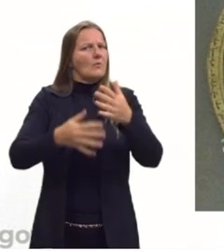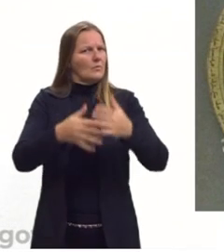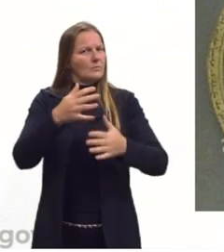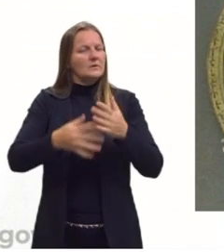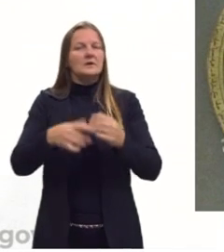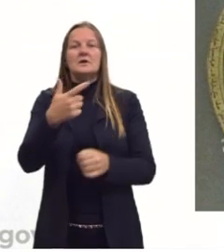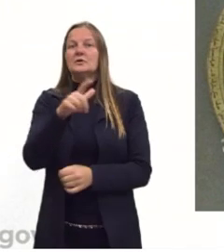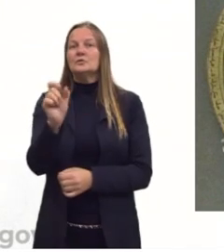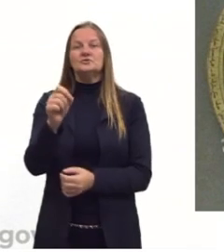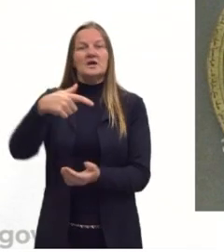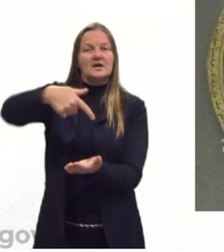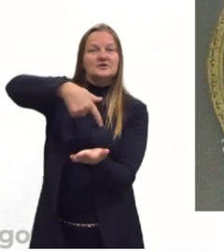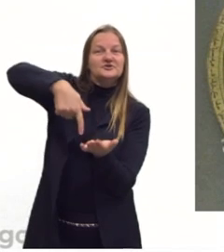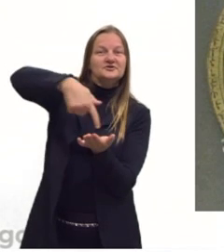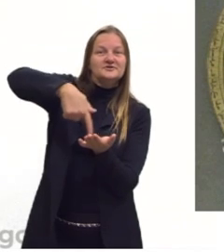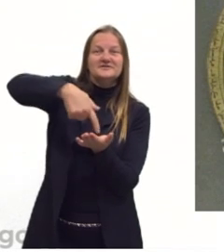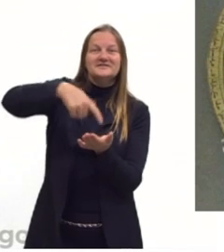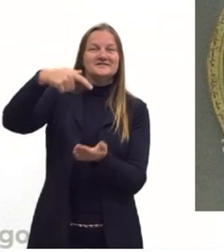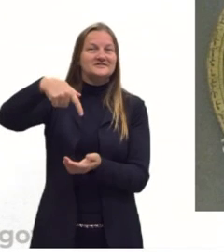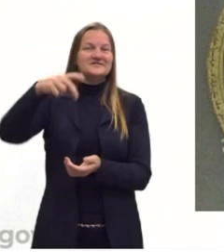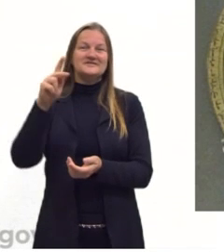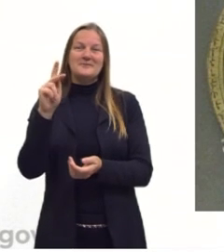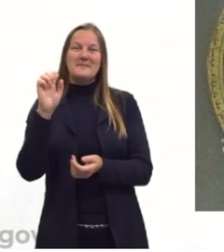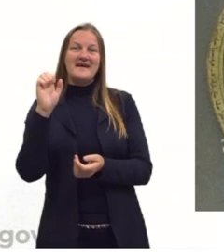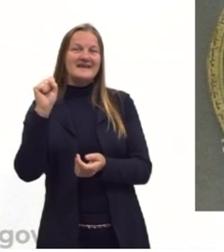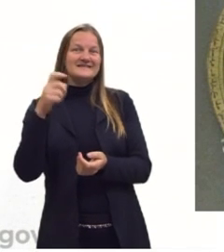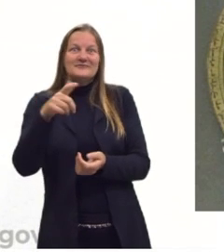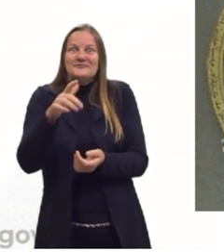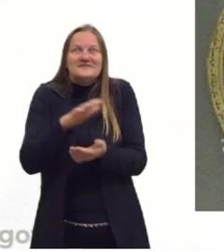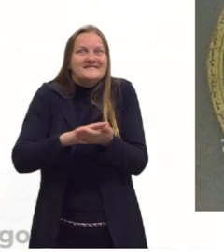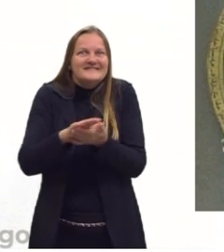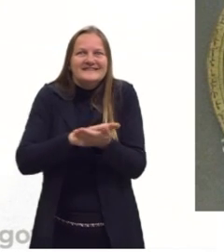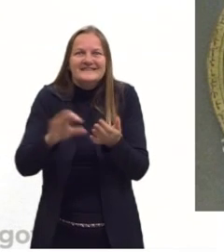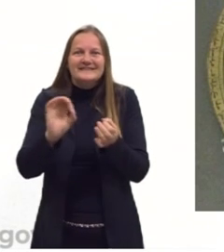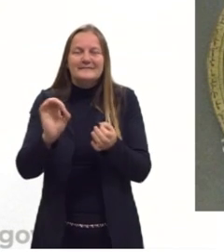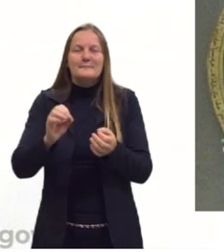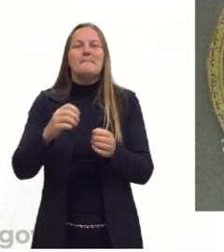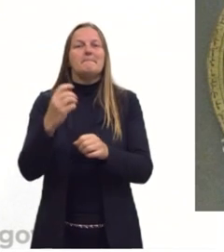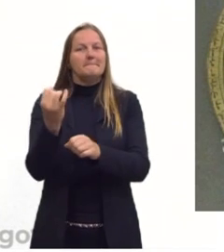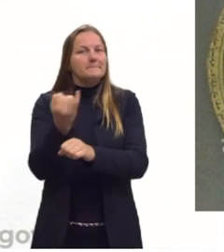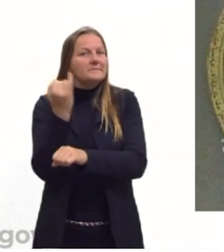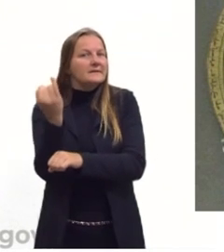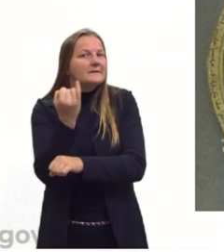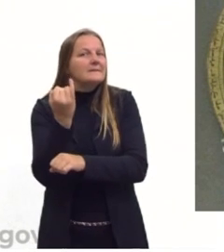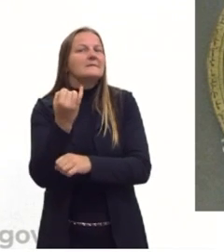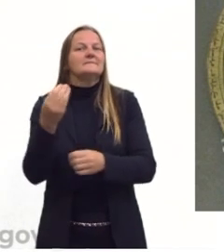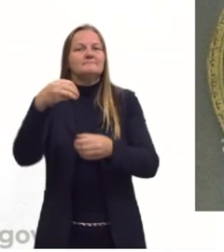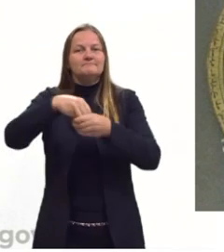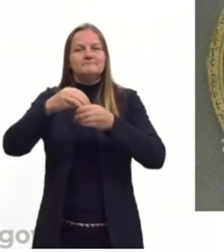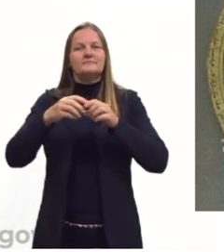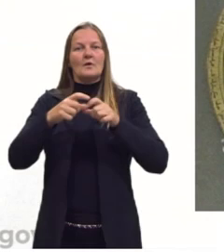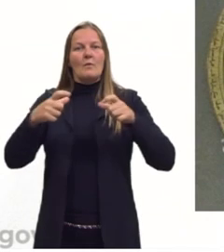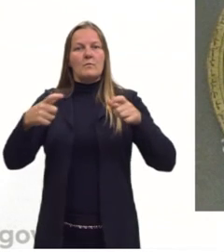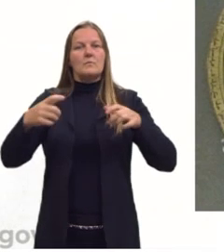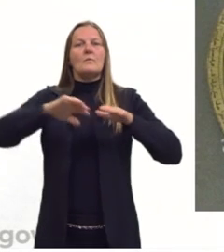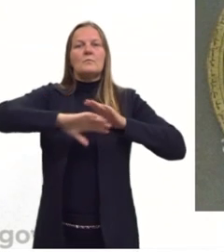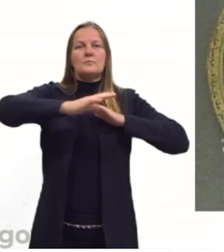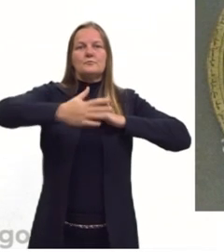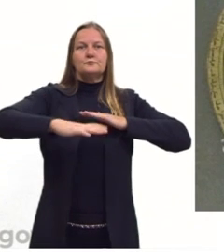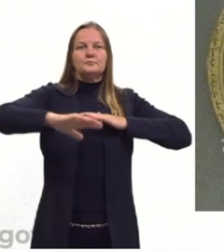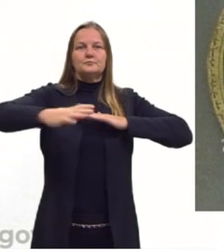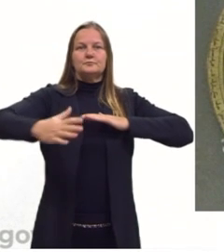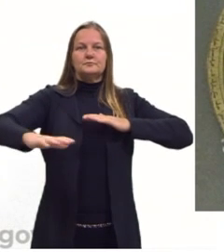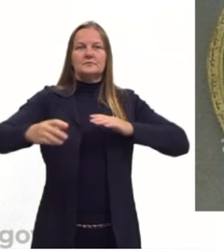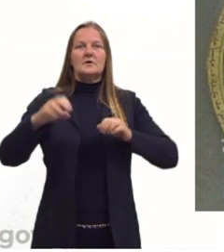época não tinha GPS, era muito fácil se perder. Então, instrumentos foram muito importantes nessa expansão marítima